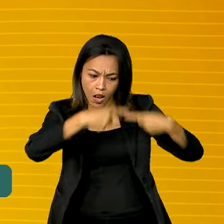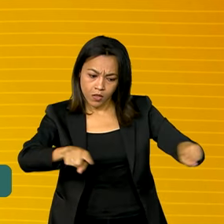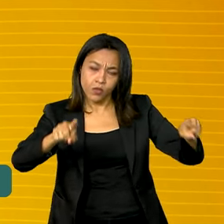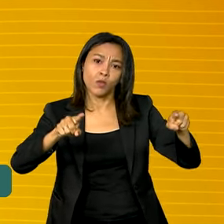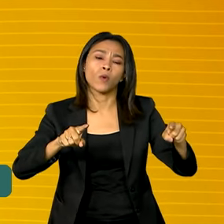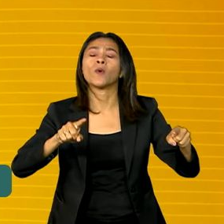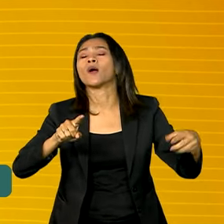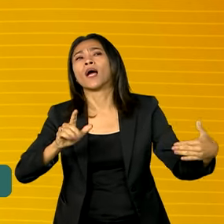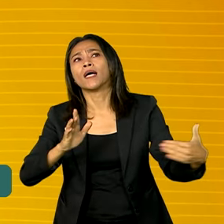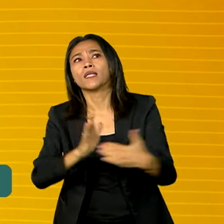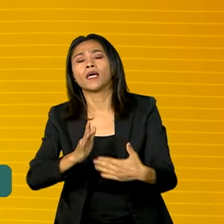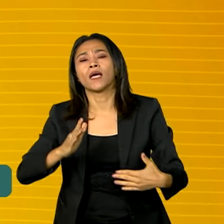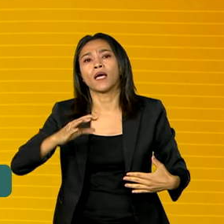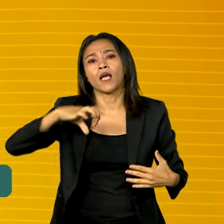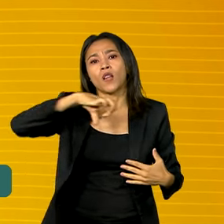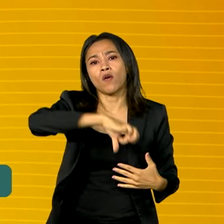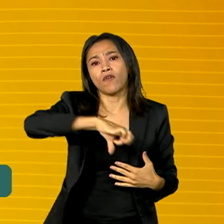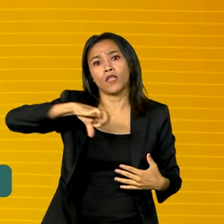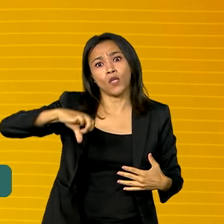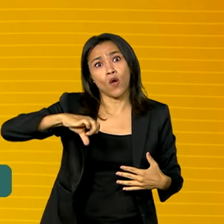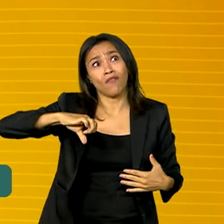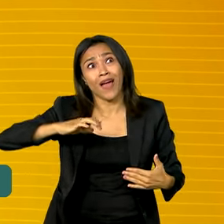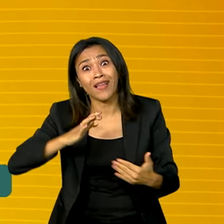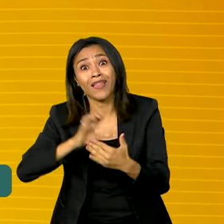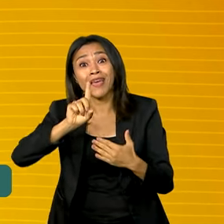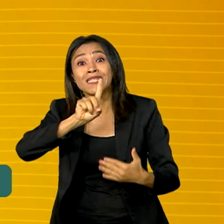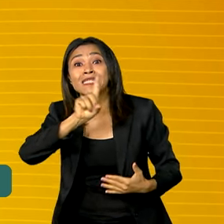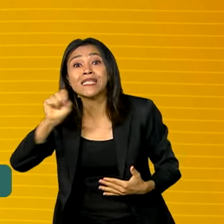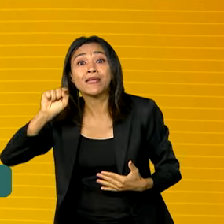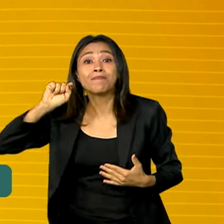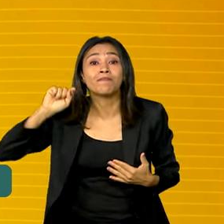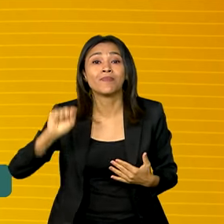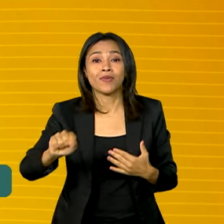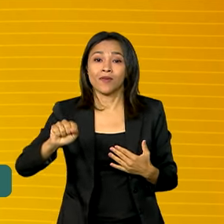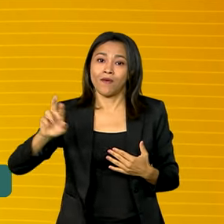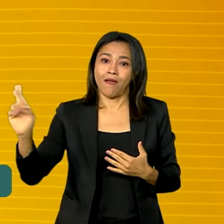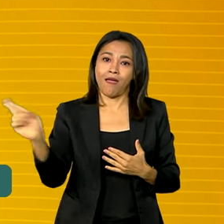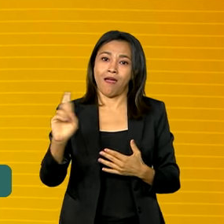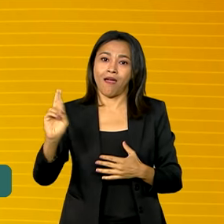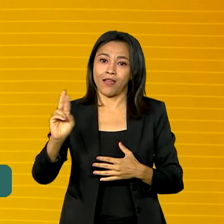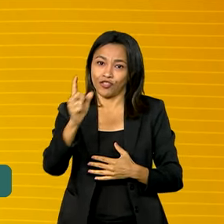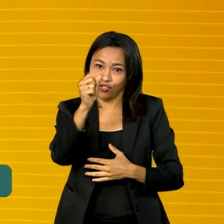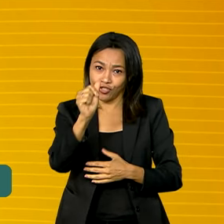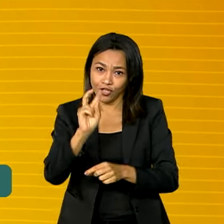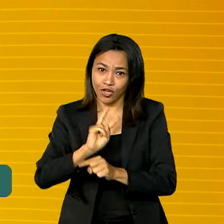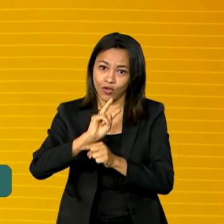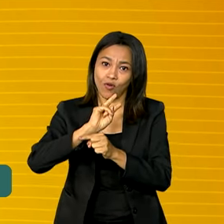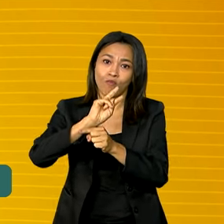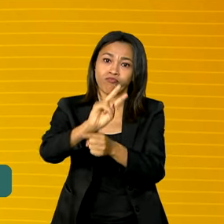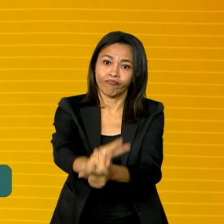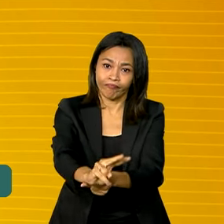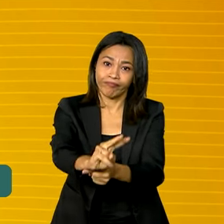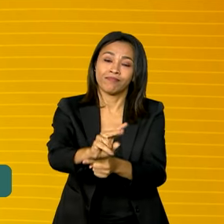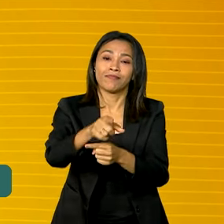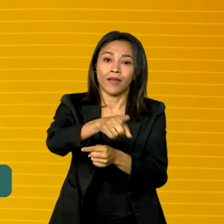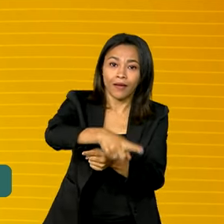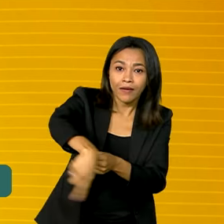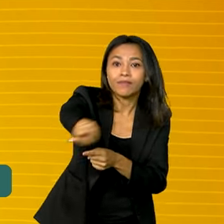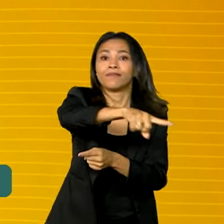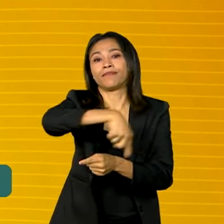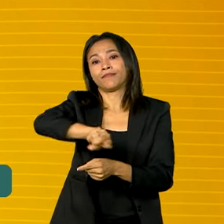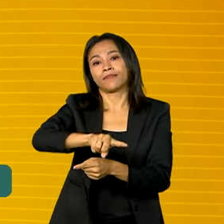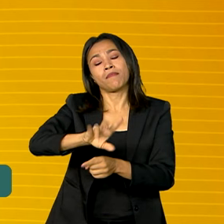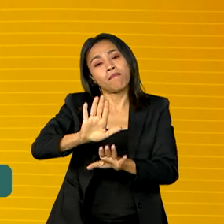chega até R$ 99,00, até R 100 mil o crédito tributário, mas